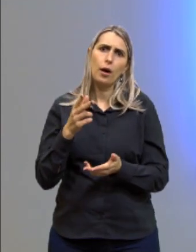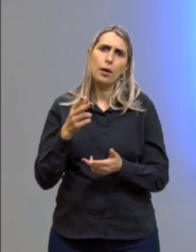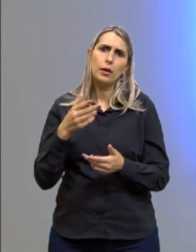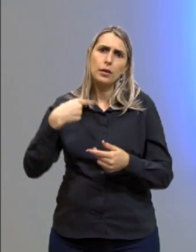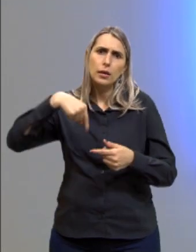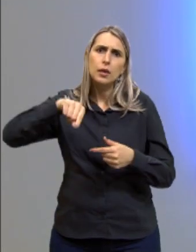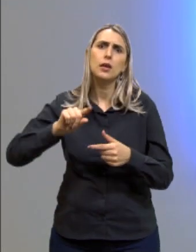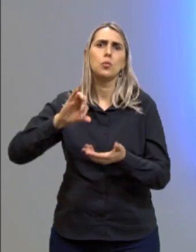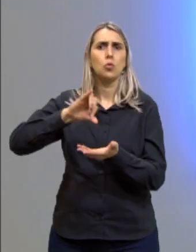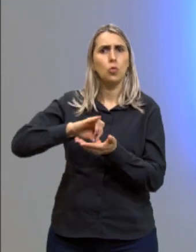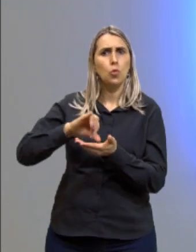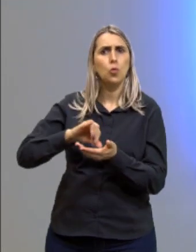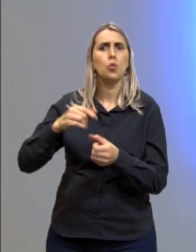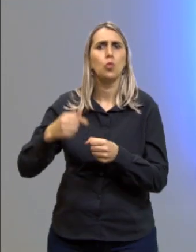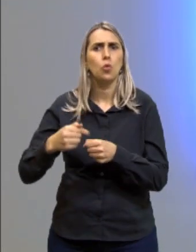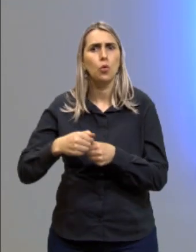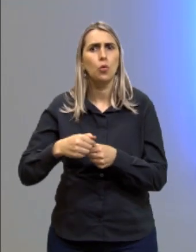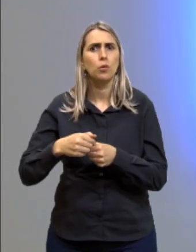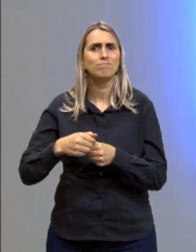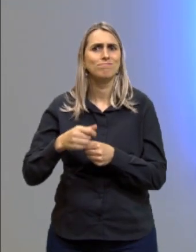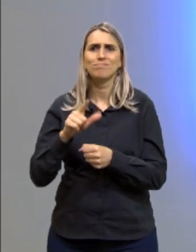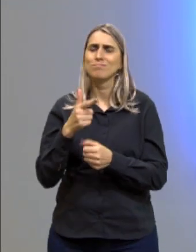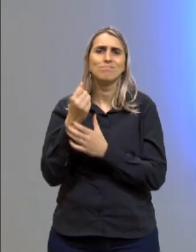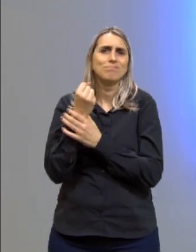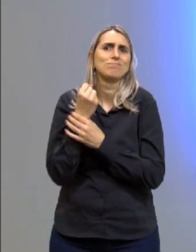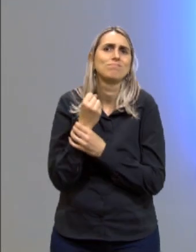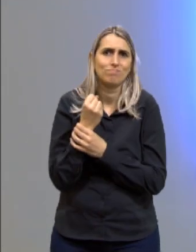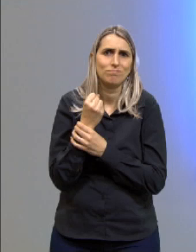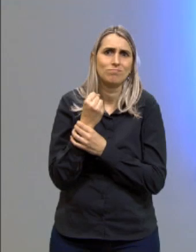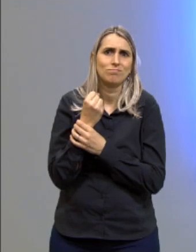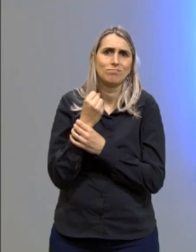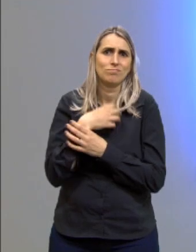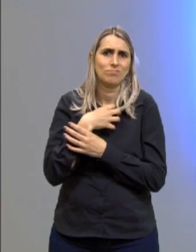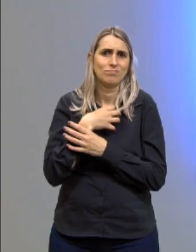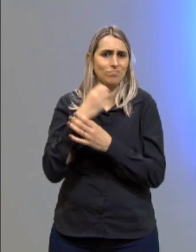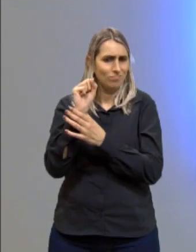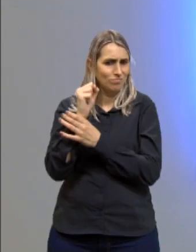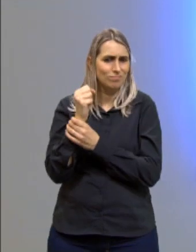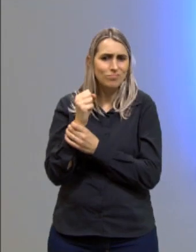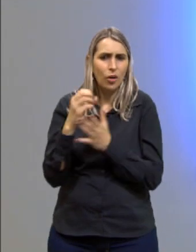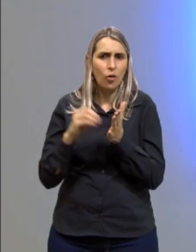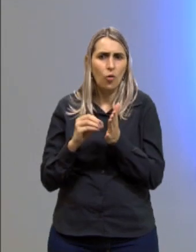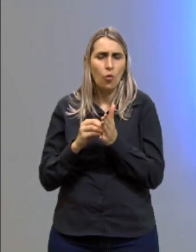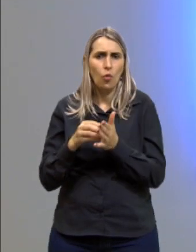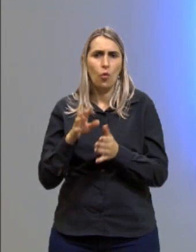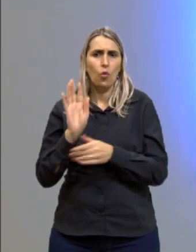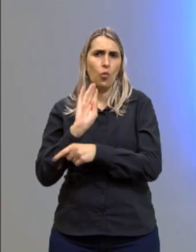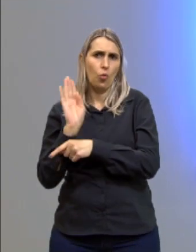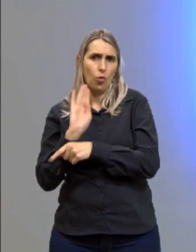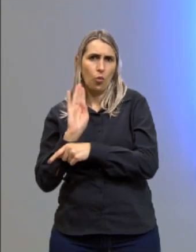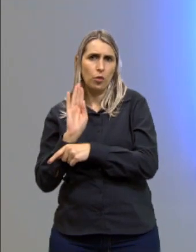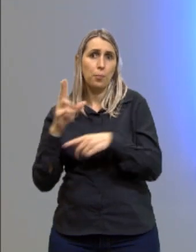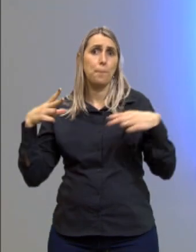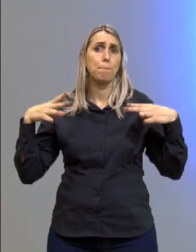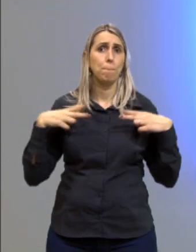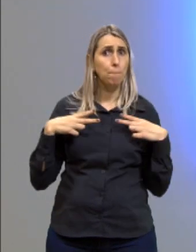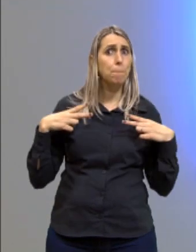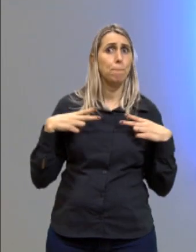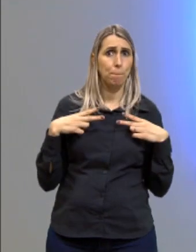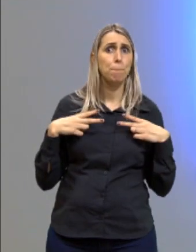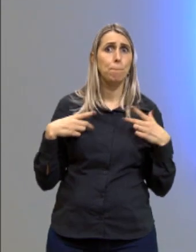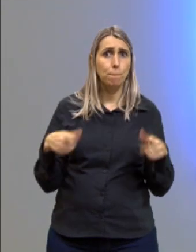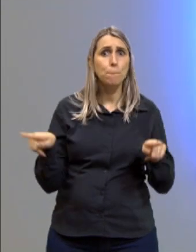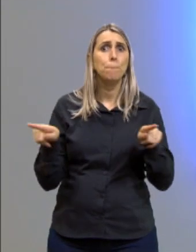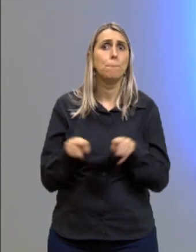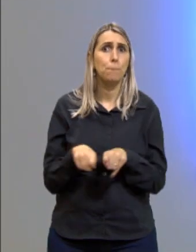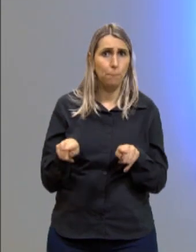acabam se sentindo inseguros pelo fato dos cinemas serem privados e